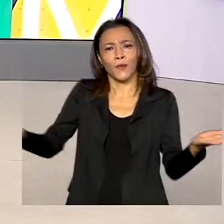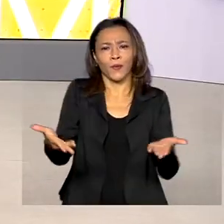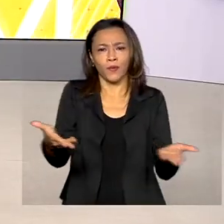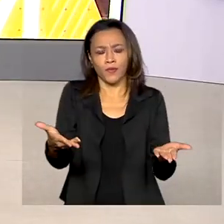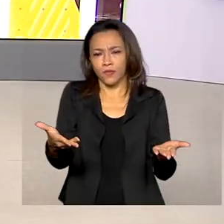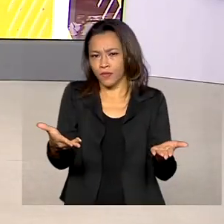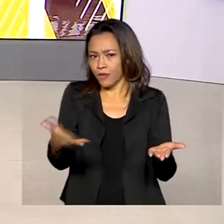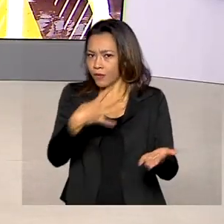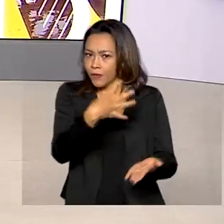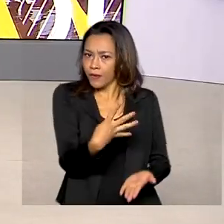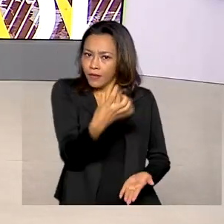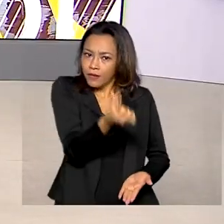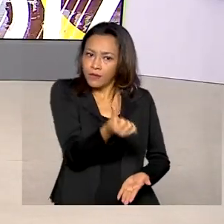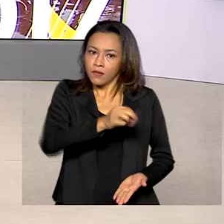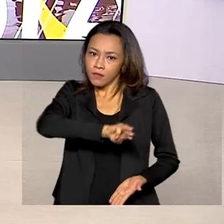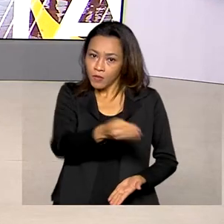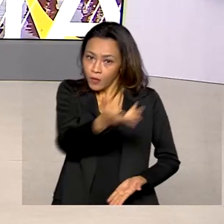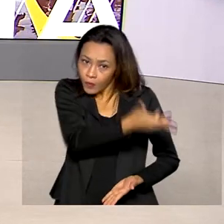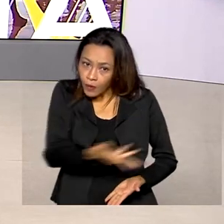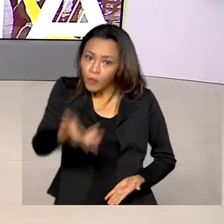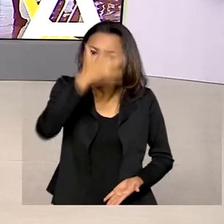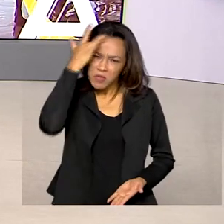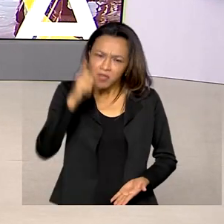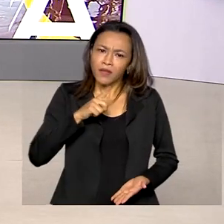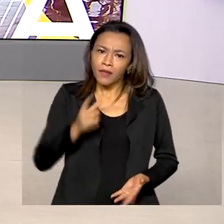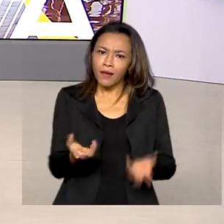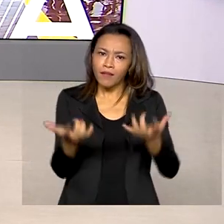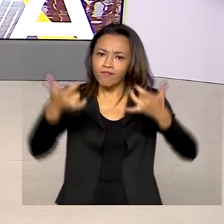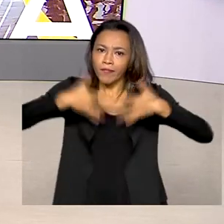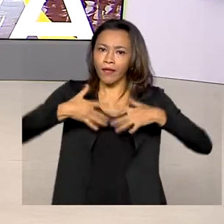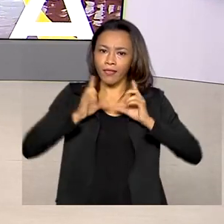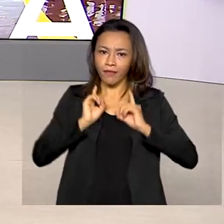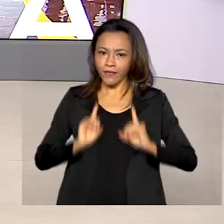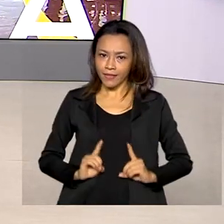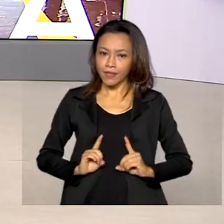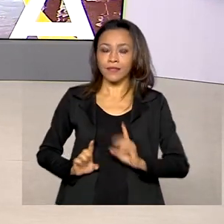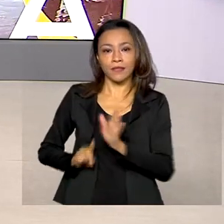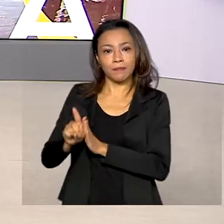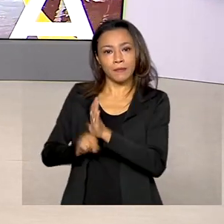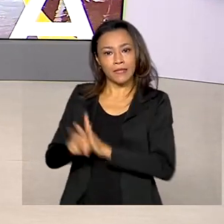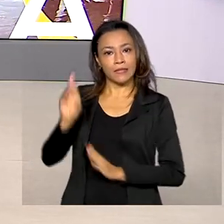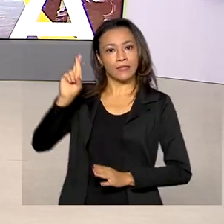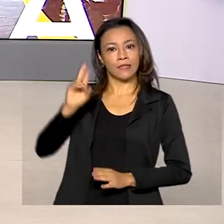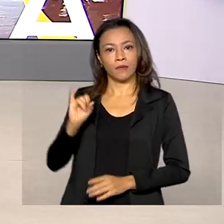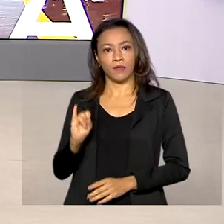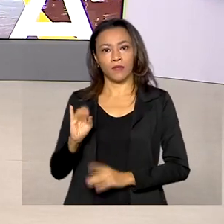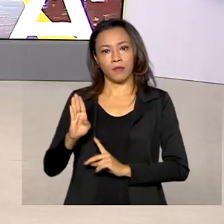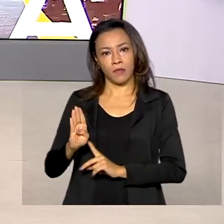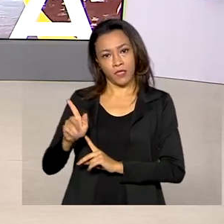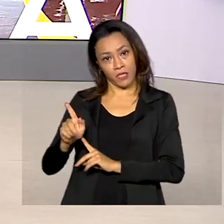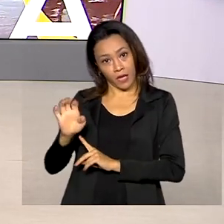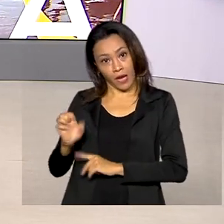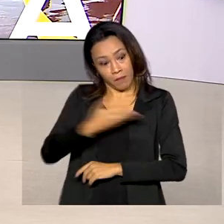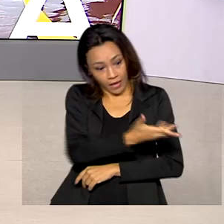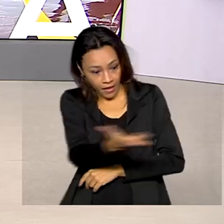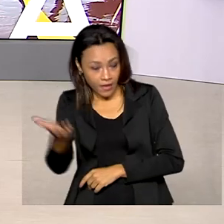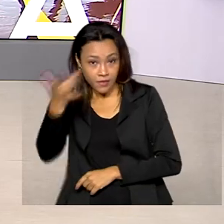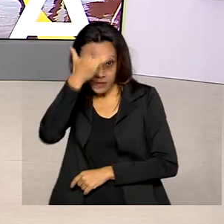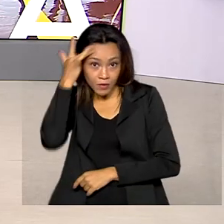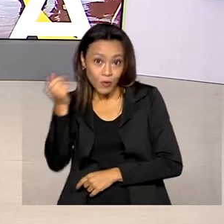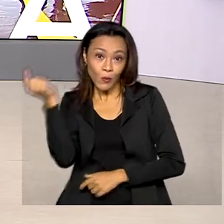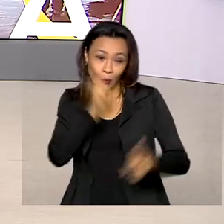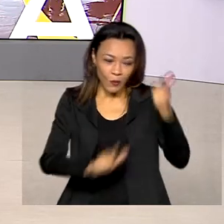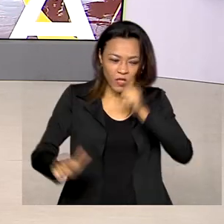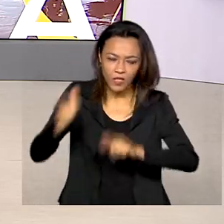46 milhões de pessoas com algum tipo de deficiência, segundo o IBGE. E para que esses brasileiros conquistem cada vez